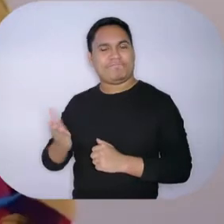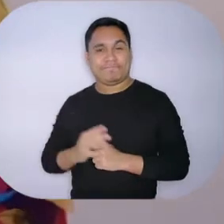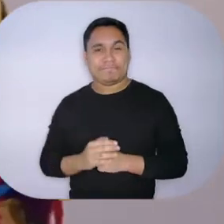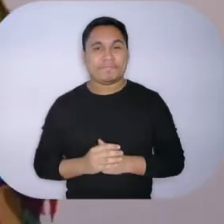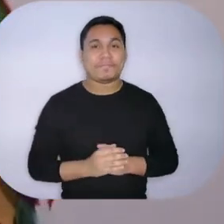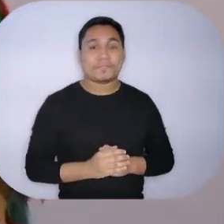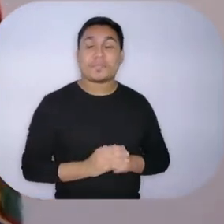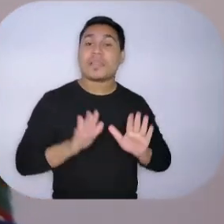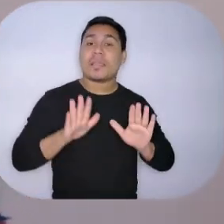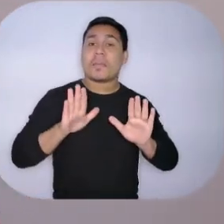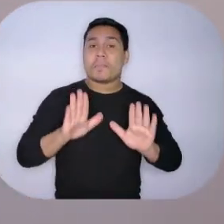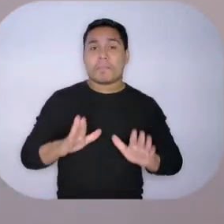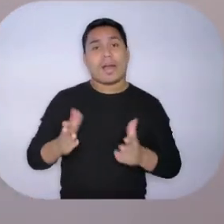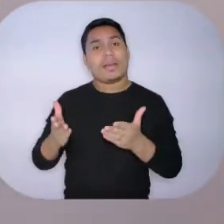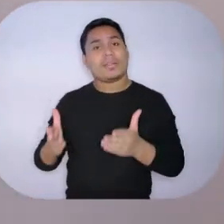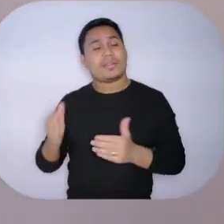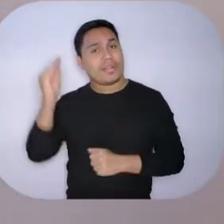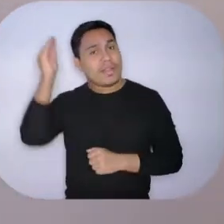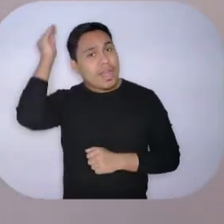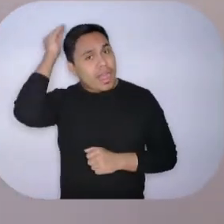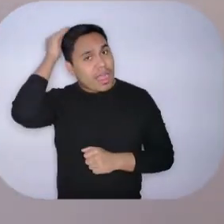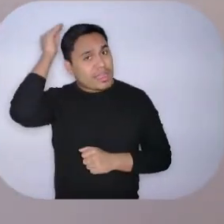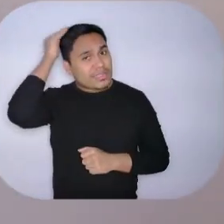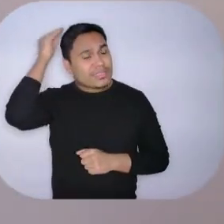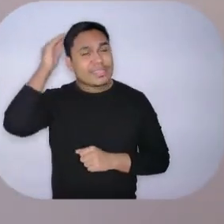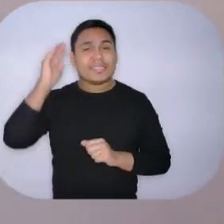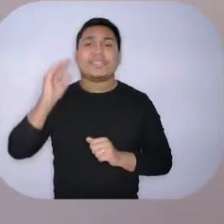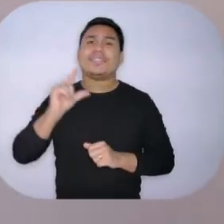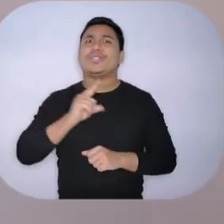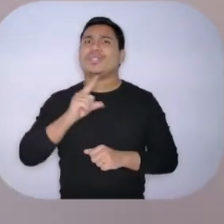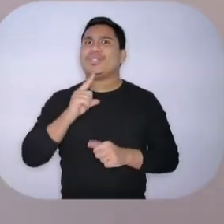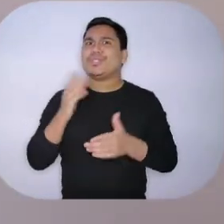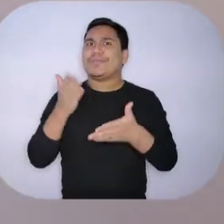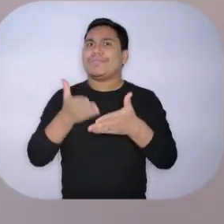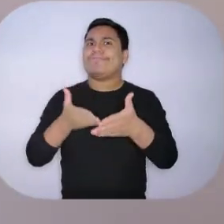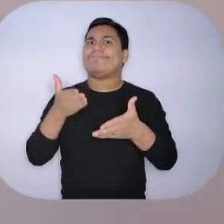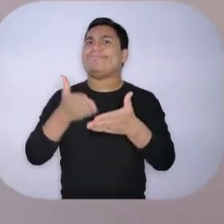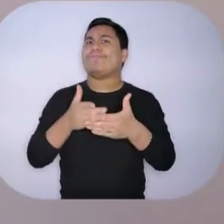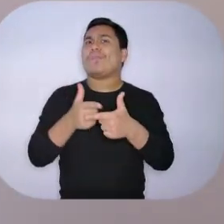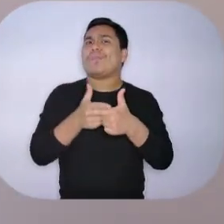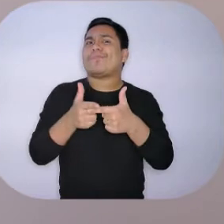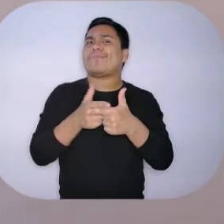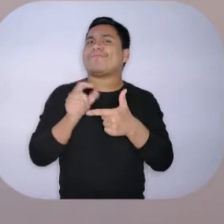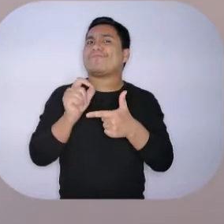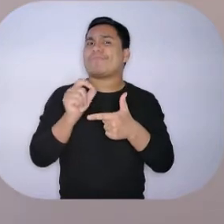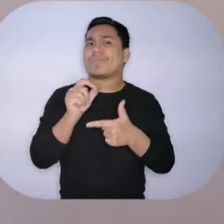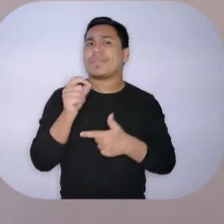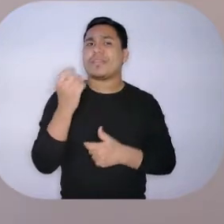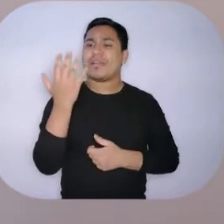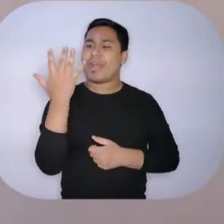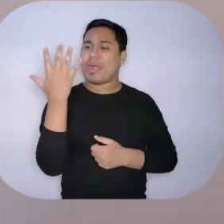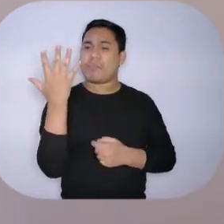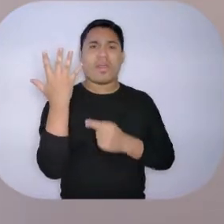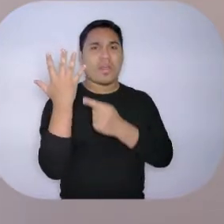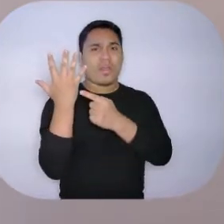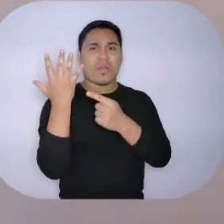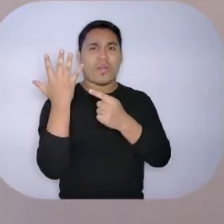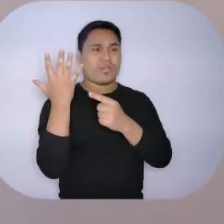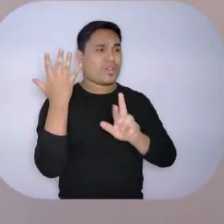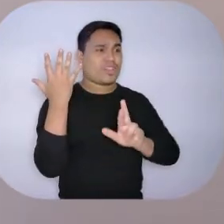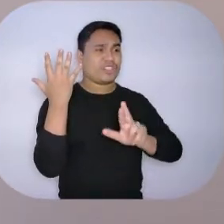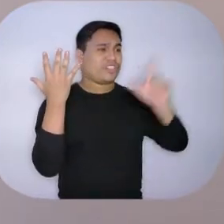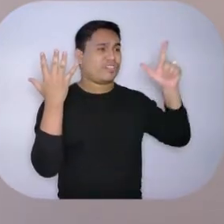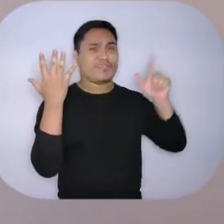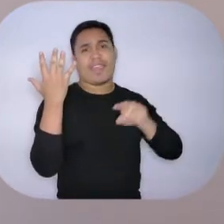Mas a nossa heroína, ela tinha um obstáculo. A mãozinha direita de Anitta não era igual a